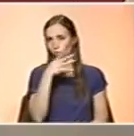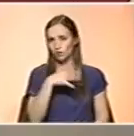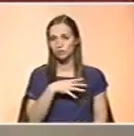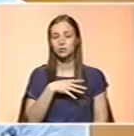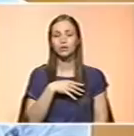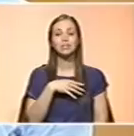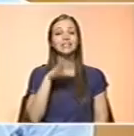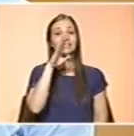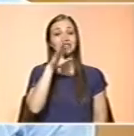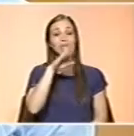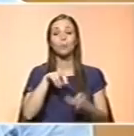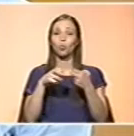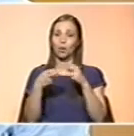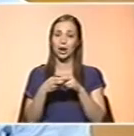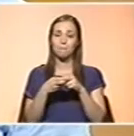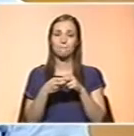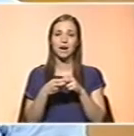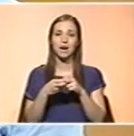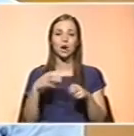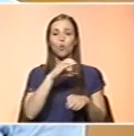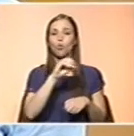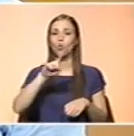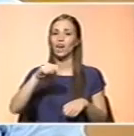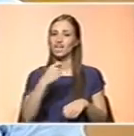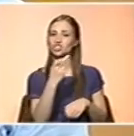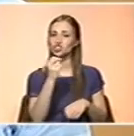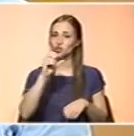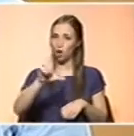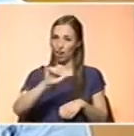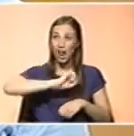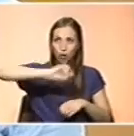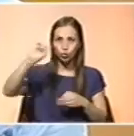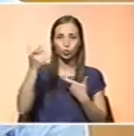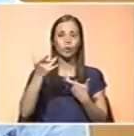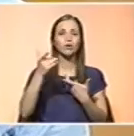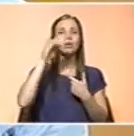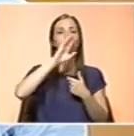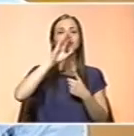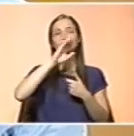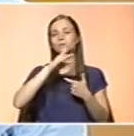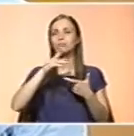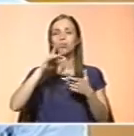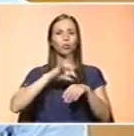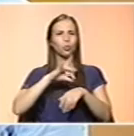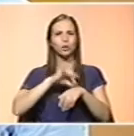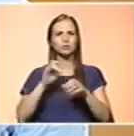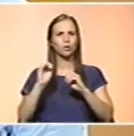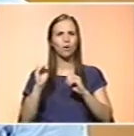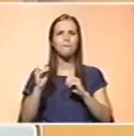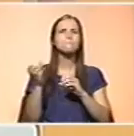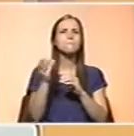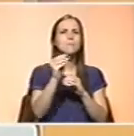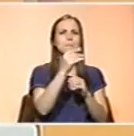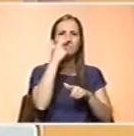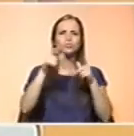Quando nós temos um problema de hipercolesterolemia, de níveis colesterol elevados excluindo causas genéticas... Temos cada vez mais gente com colesterol ou